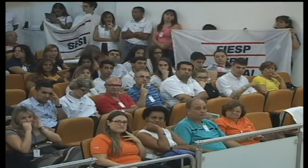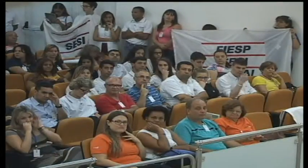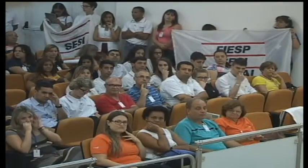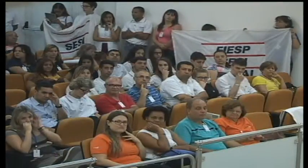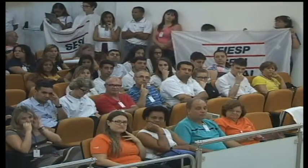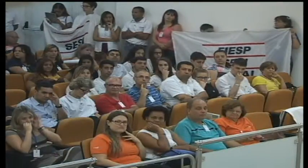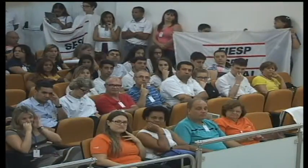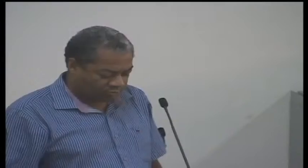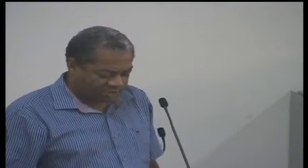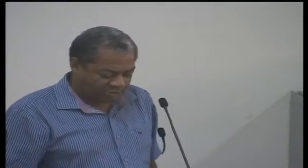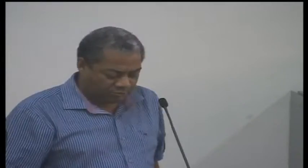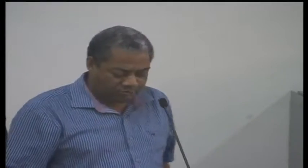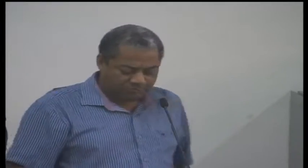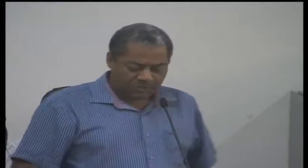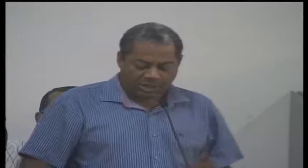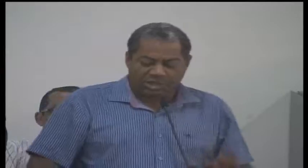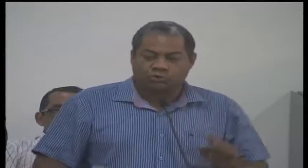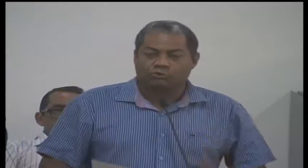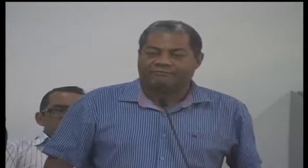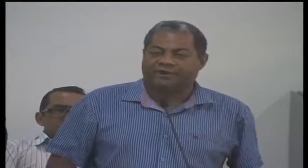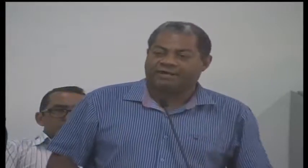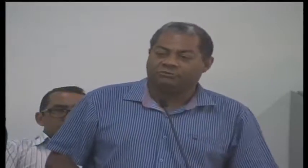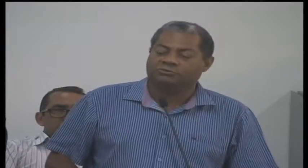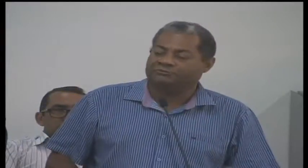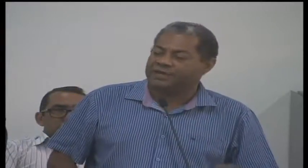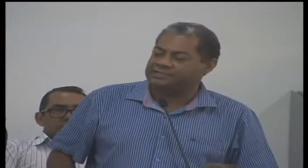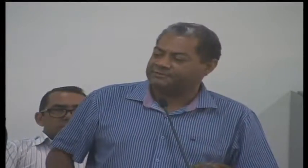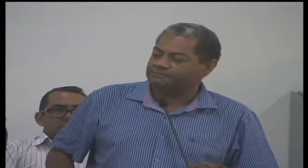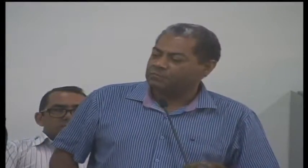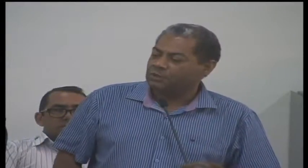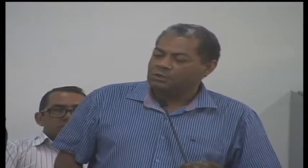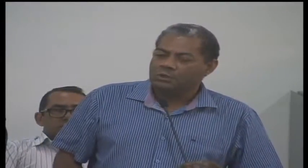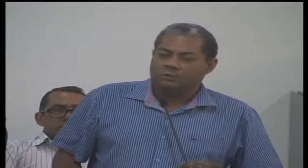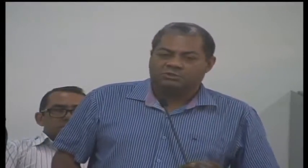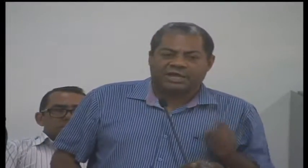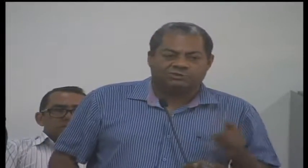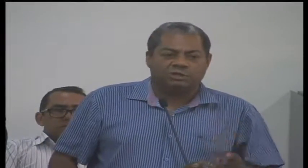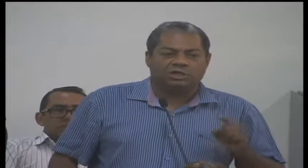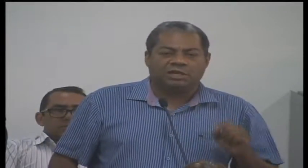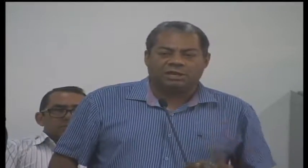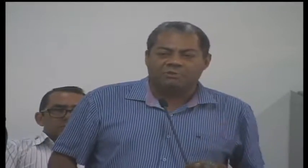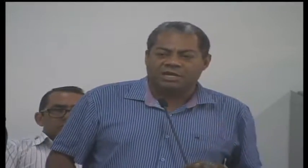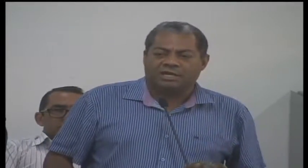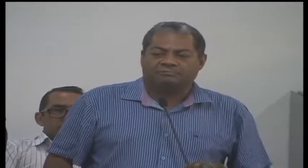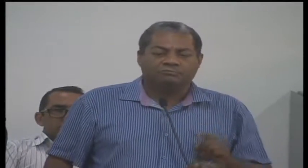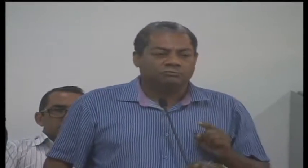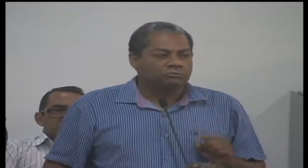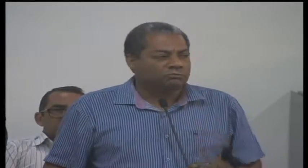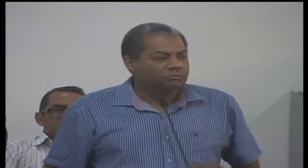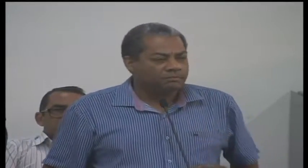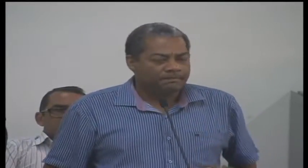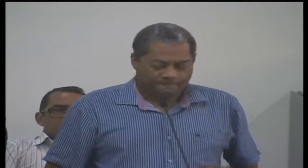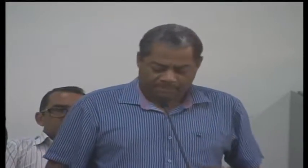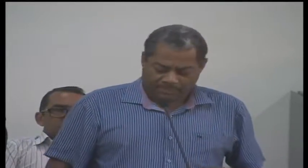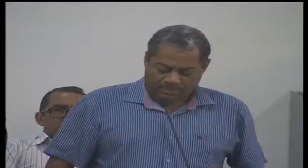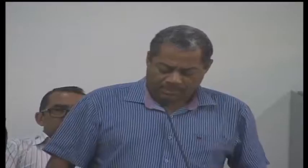ajudar muito mais a população do Brasil. Isso não se faz. Estados Unidos e Alemanha